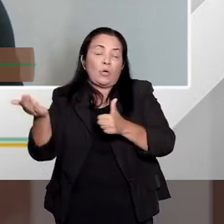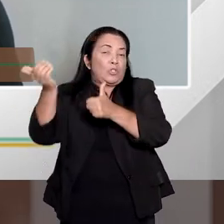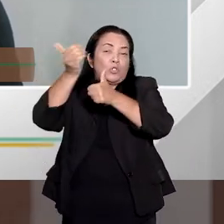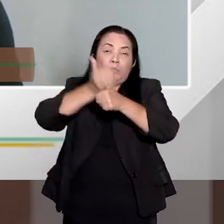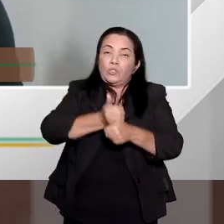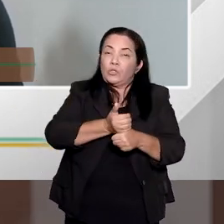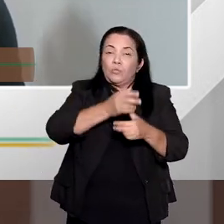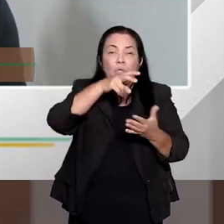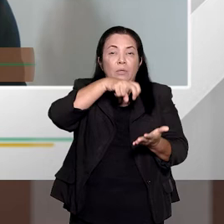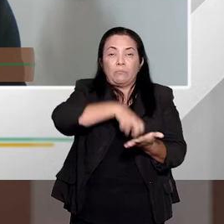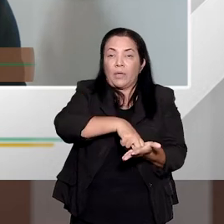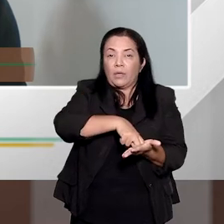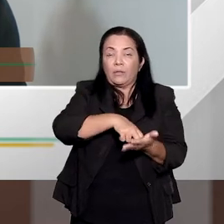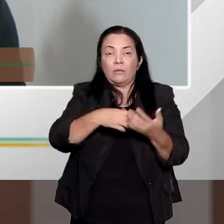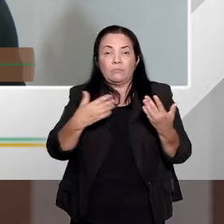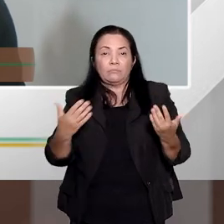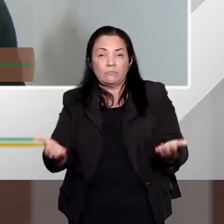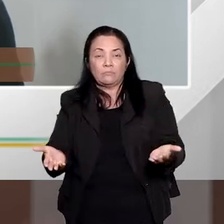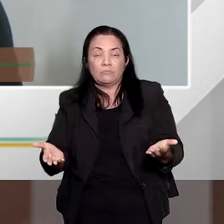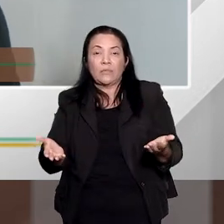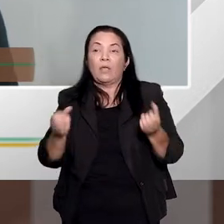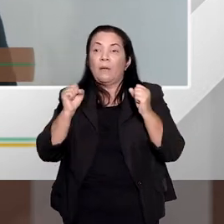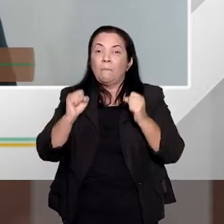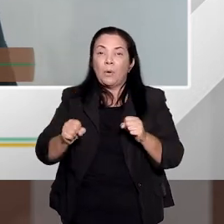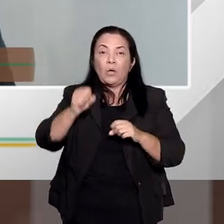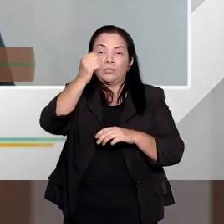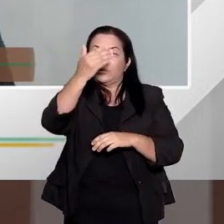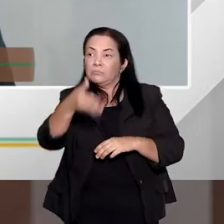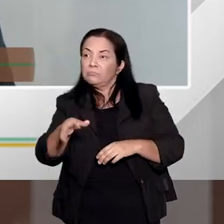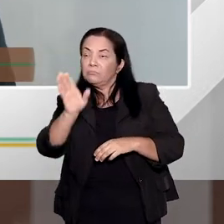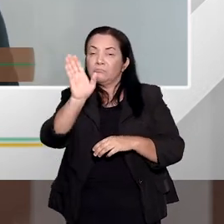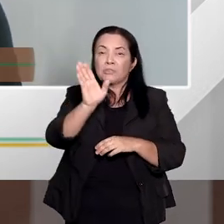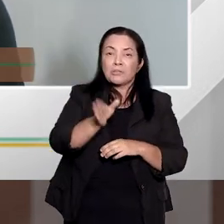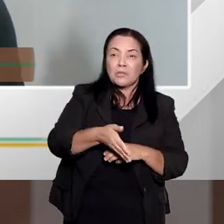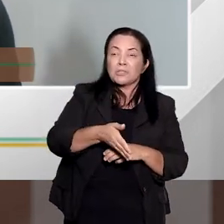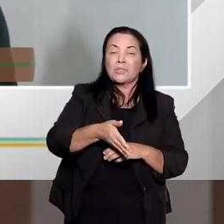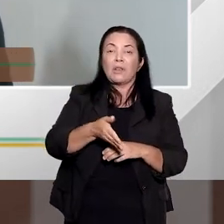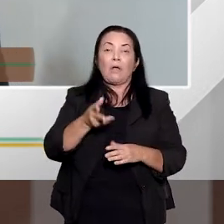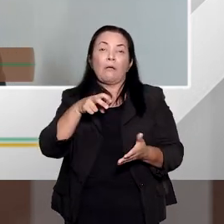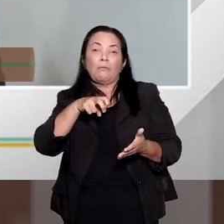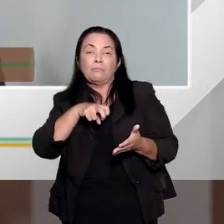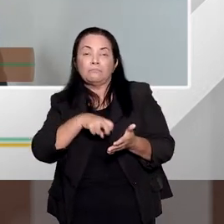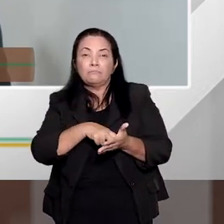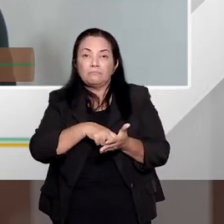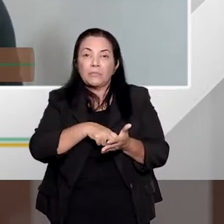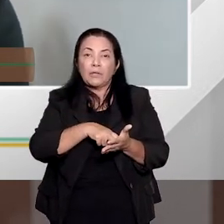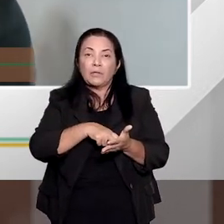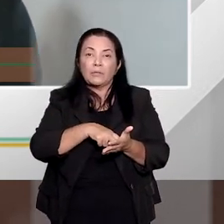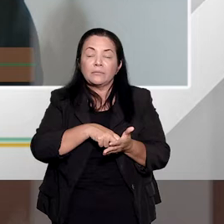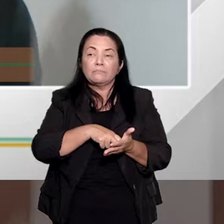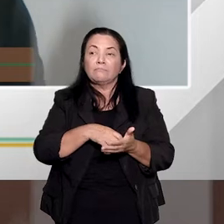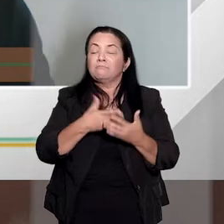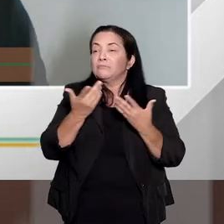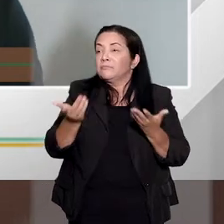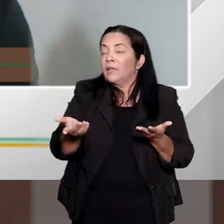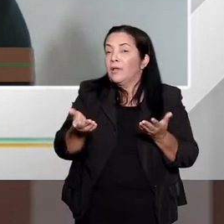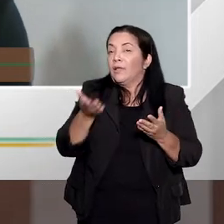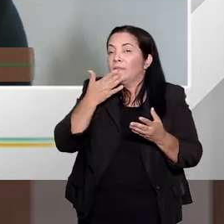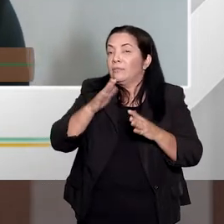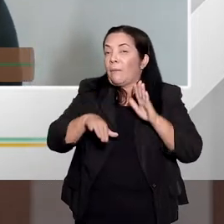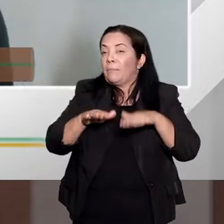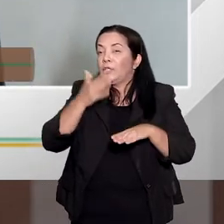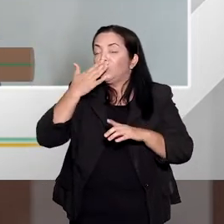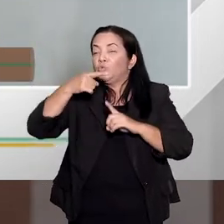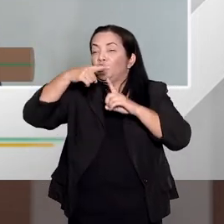por restritiva de direitos, se ele pode suspender o início da execução da pena, vai ter que fixar o regime. Então, tudo isso